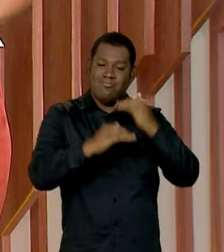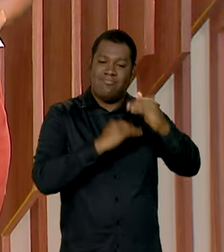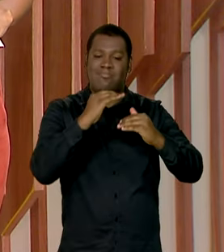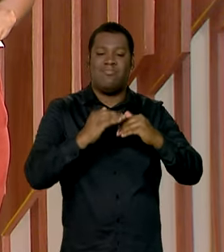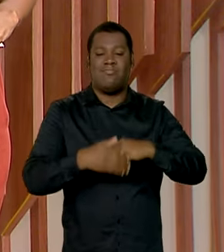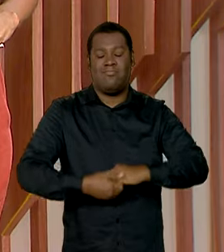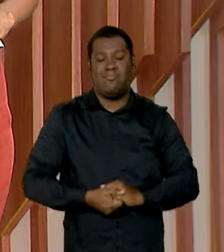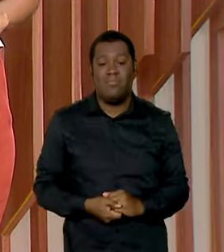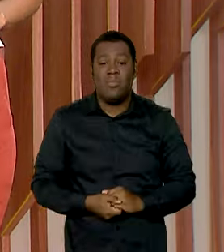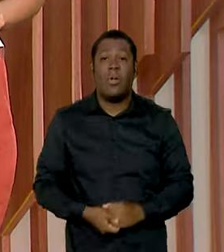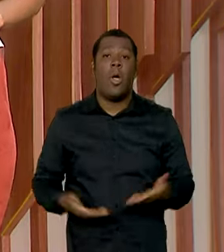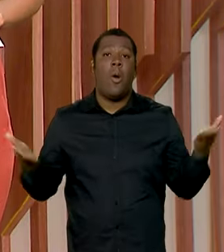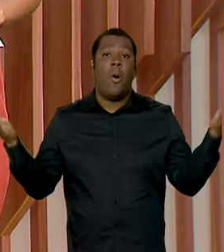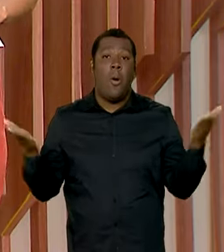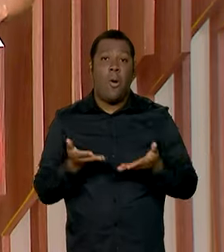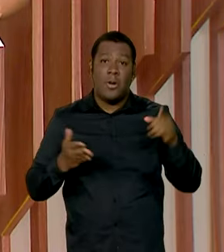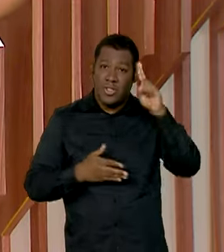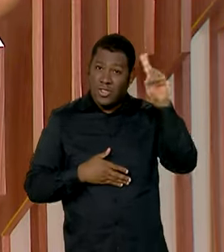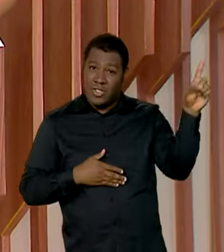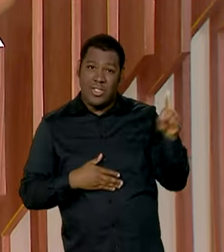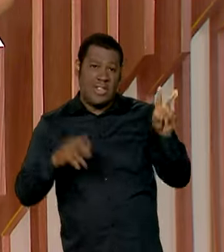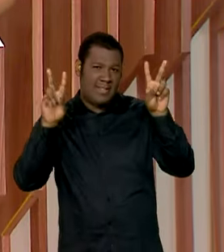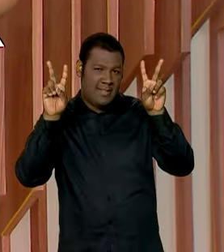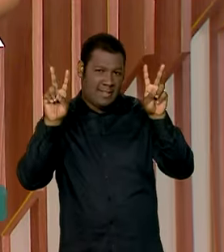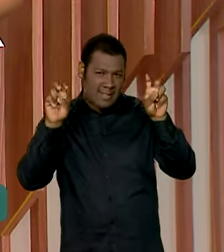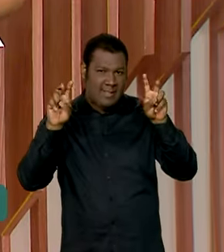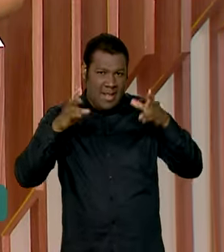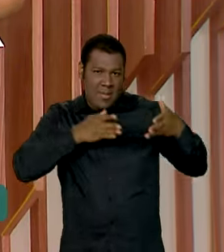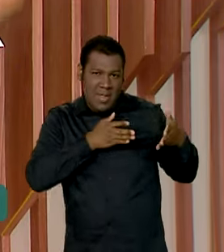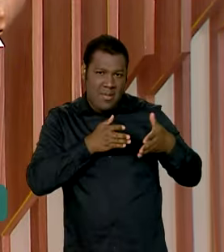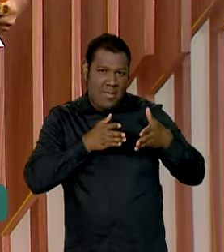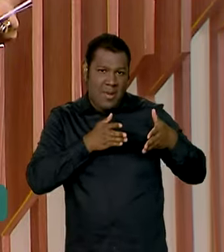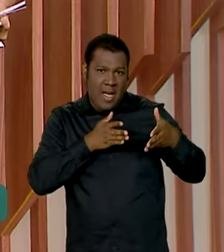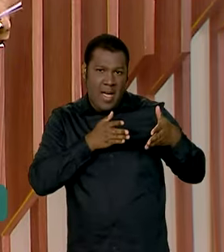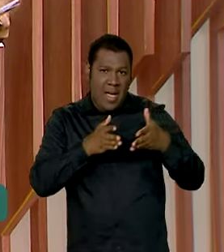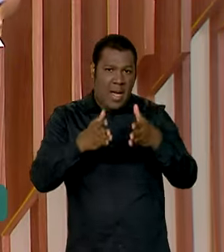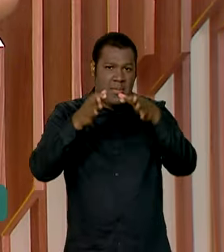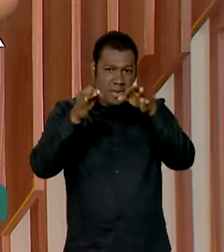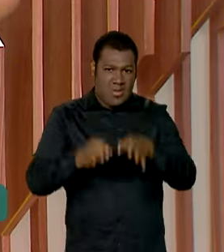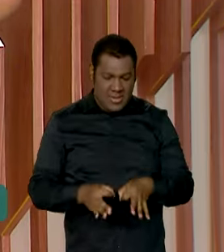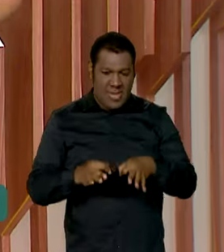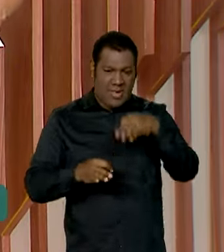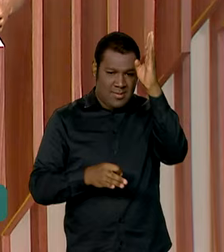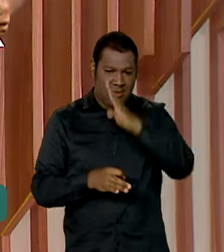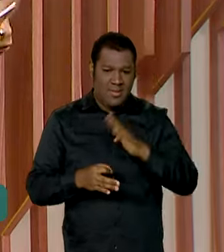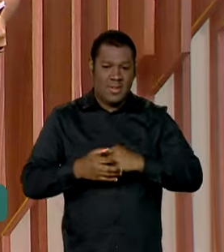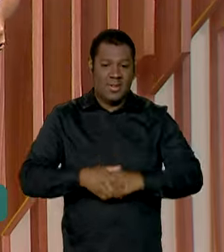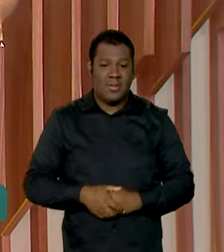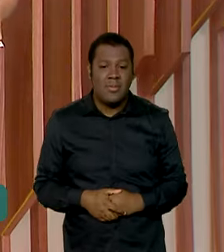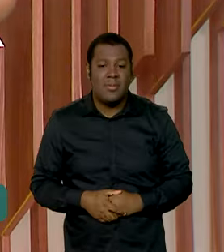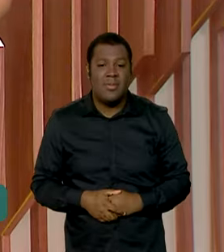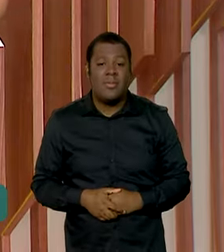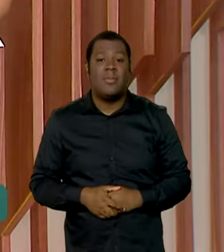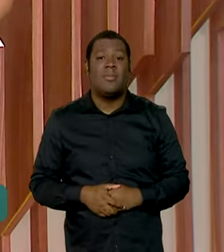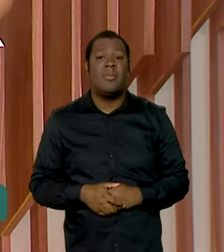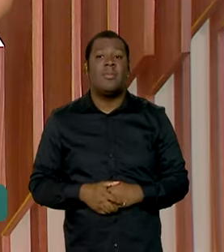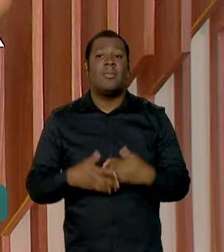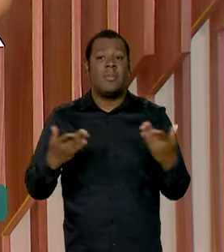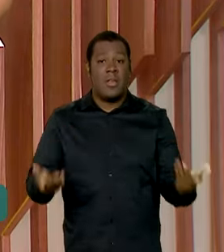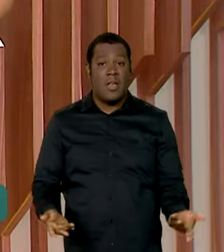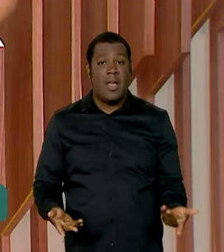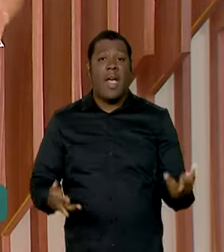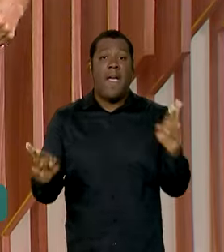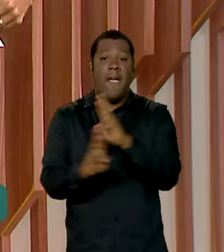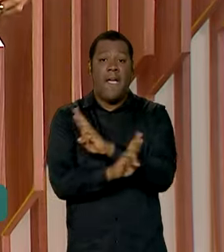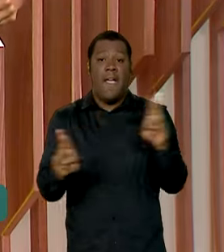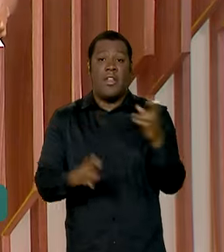E hoje é o dia do nosso quadro Brasil no Rumo Certo. E o tema desta semana é a reconstrução da rede pública de